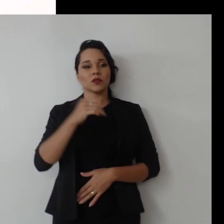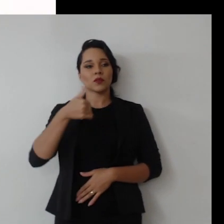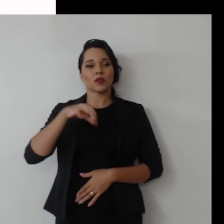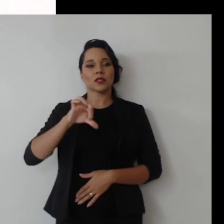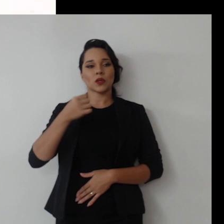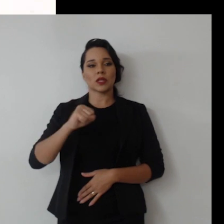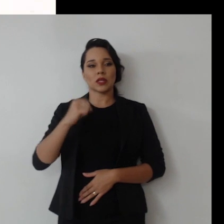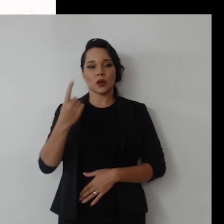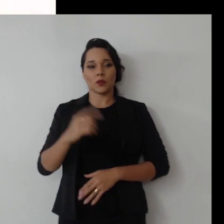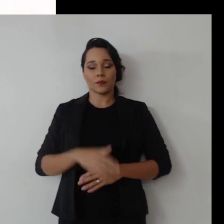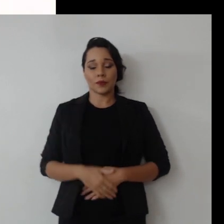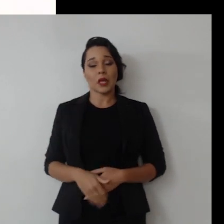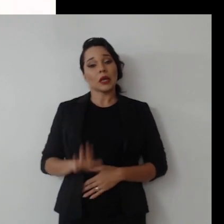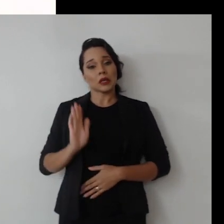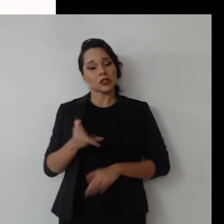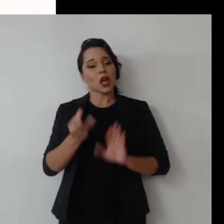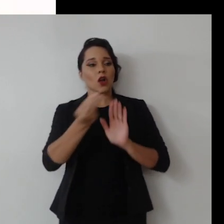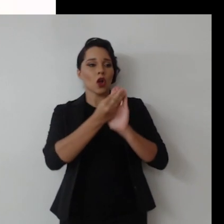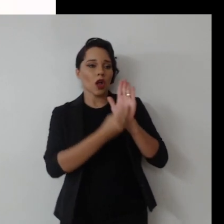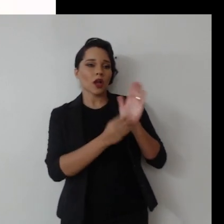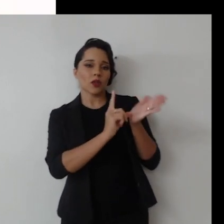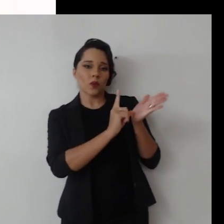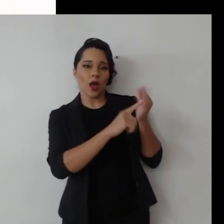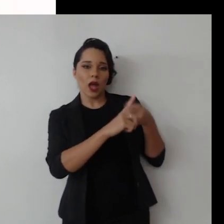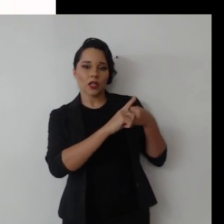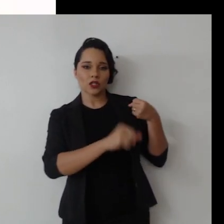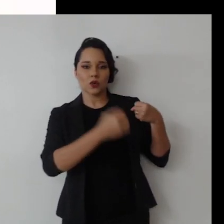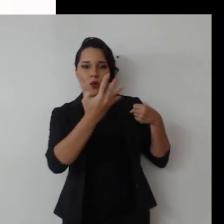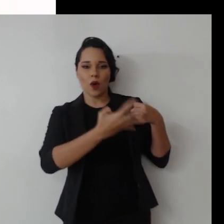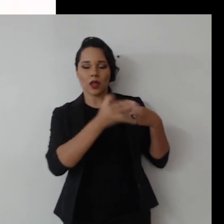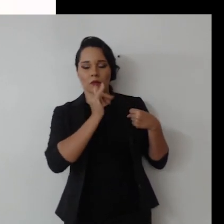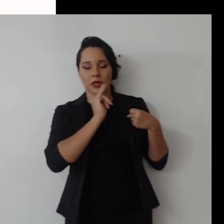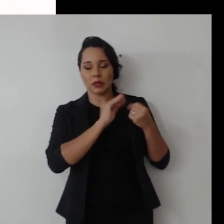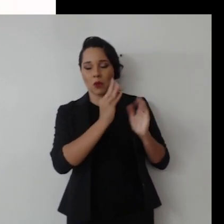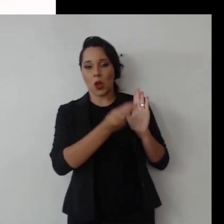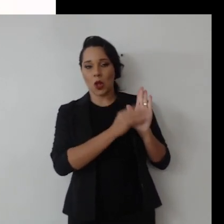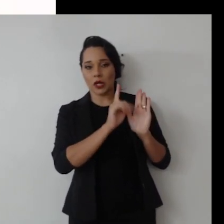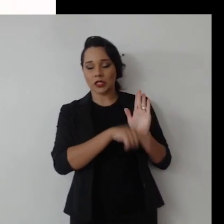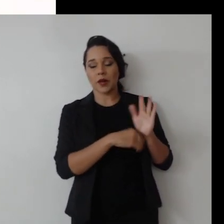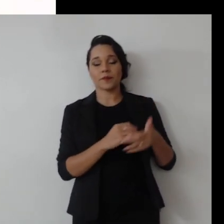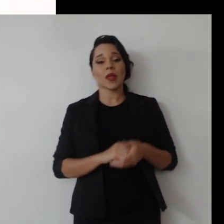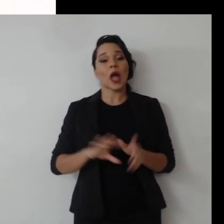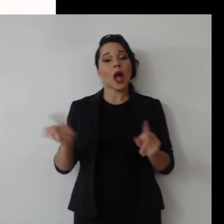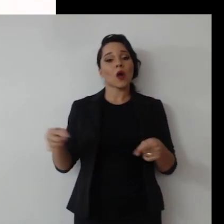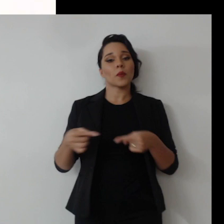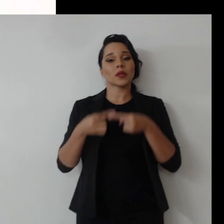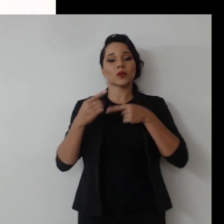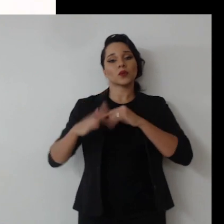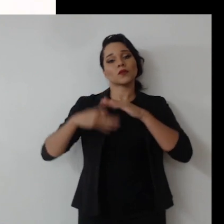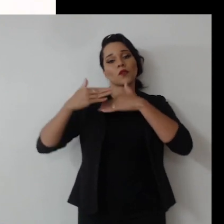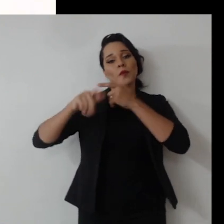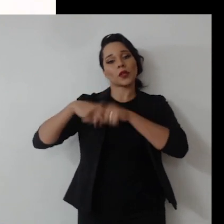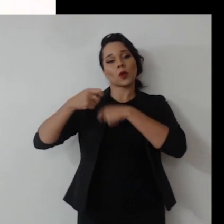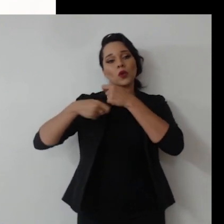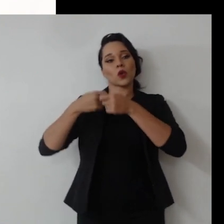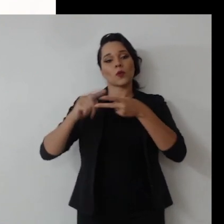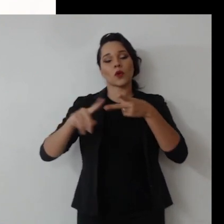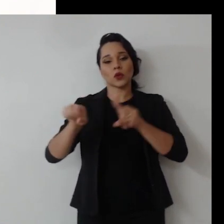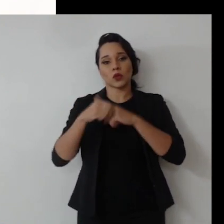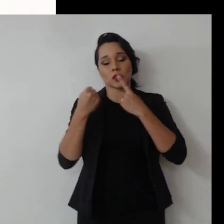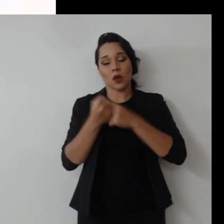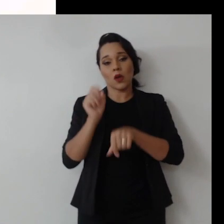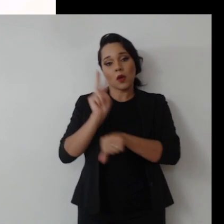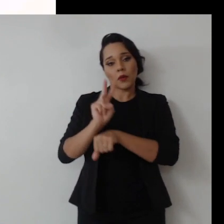1981, que já traz ali no seu artigo 4º, por exemplo, a compatibilização do desenvolvimento econômico,